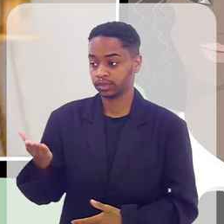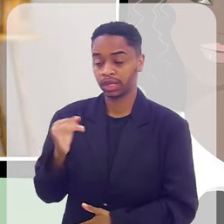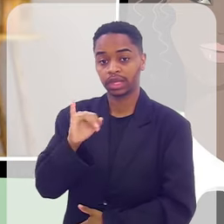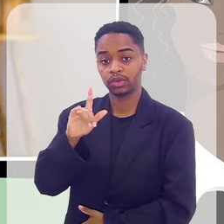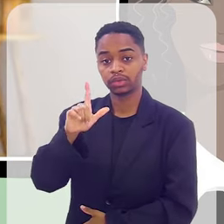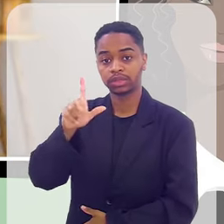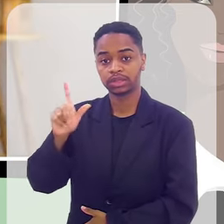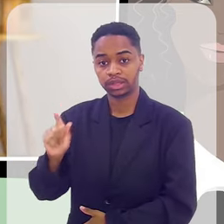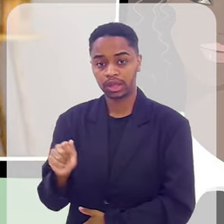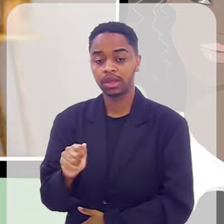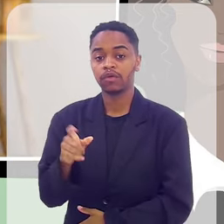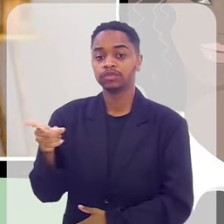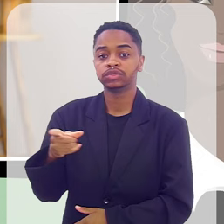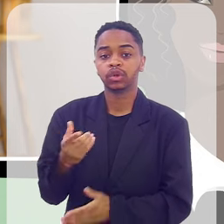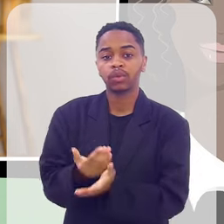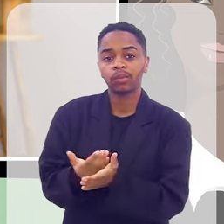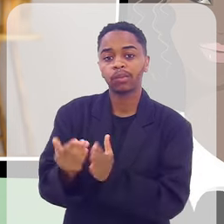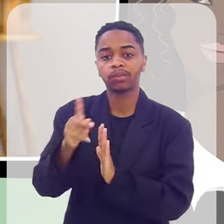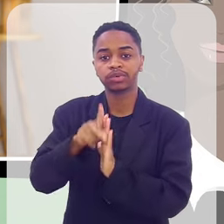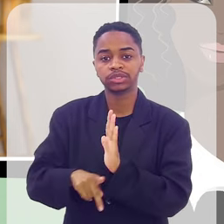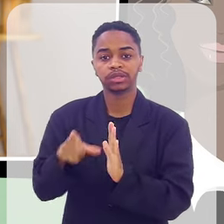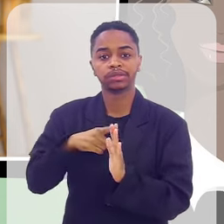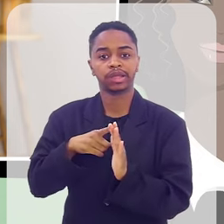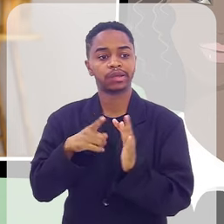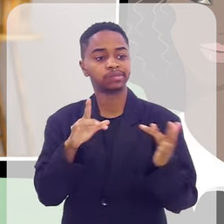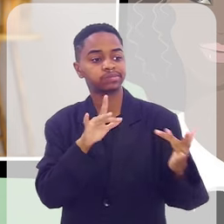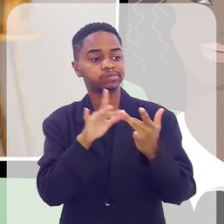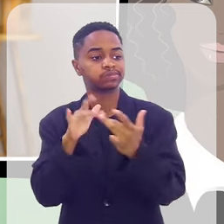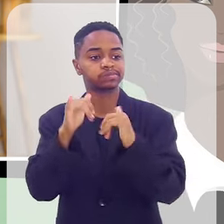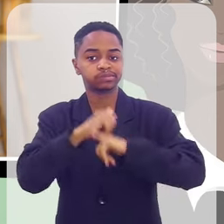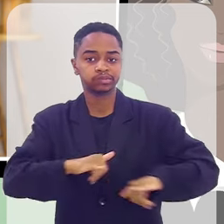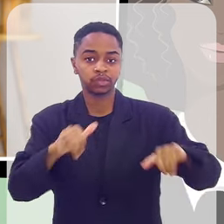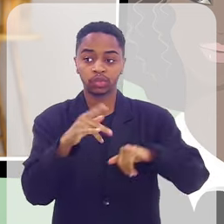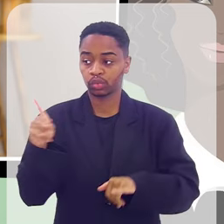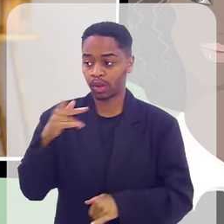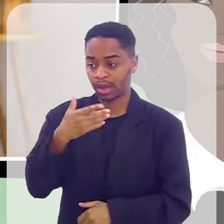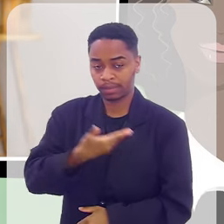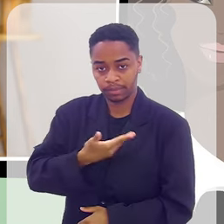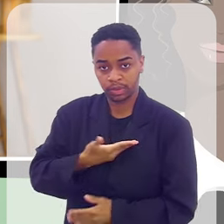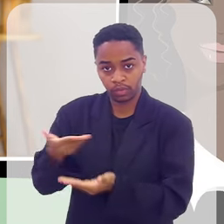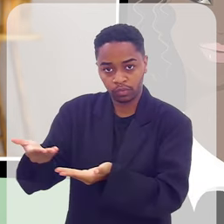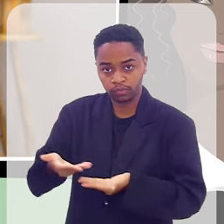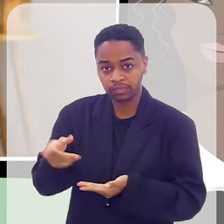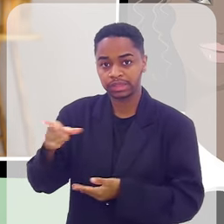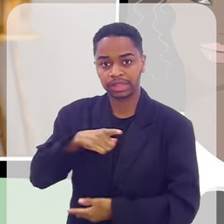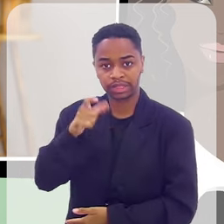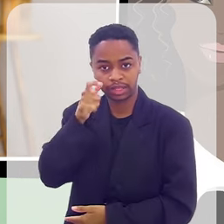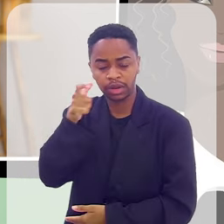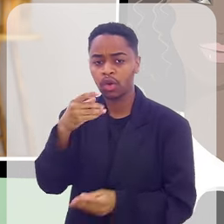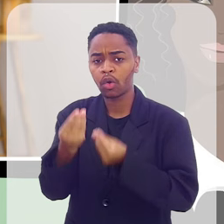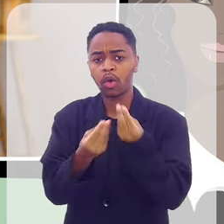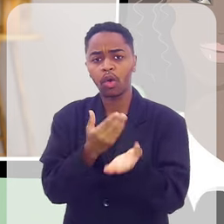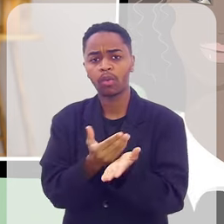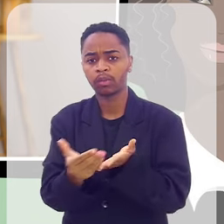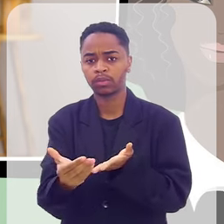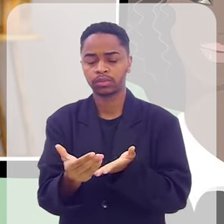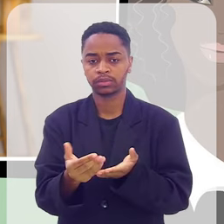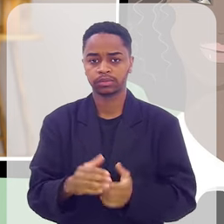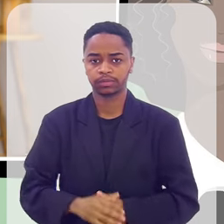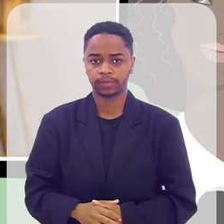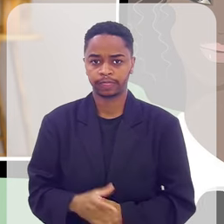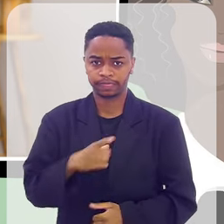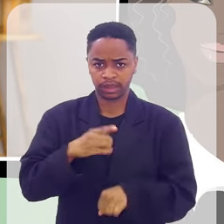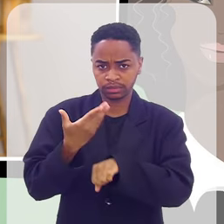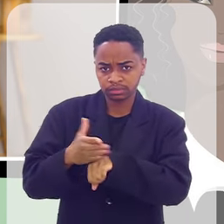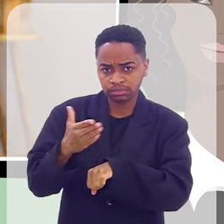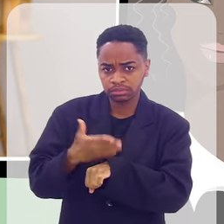no projeto, foi através do boca a boca, sua amiga te convidou, você se interessou. Como foi esse início? Você teve